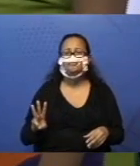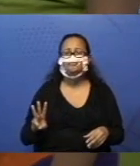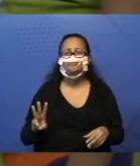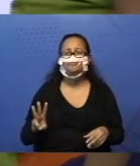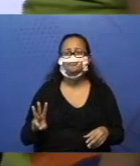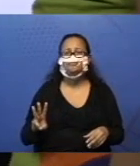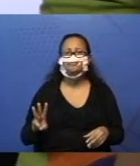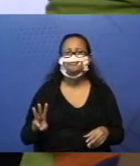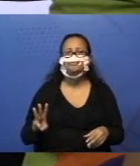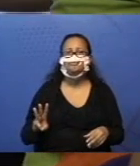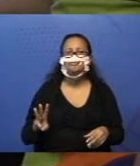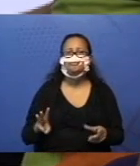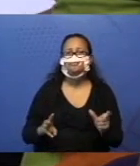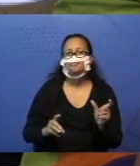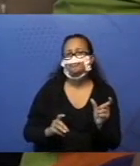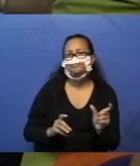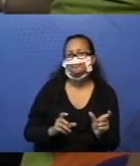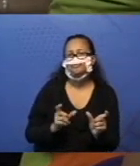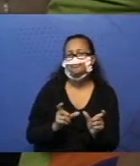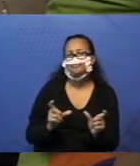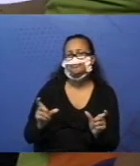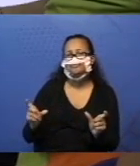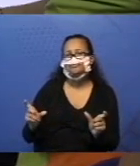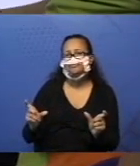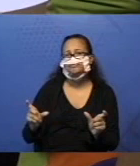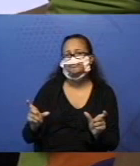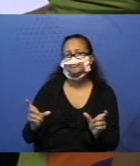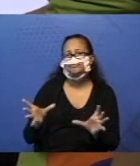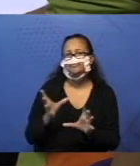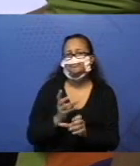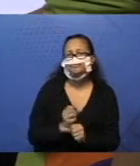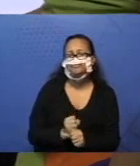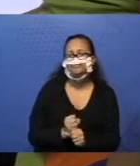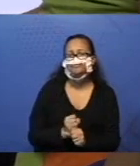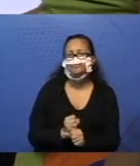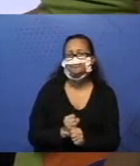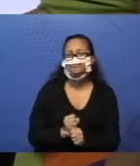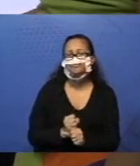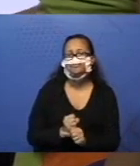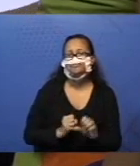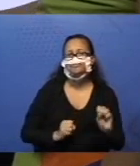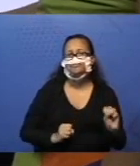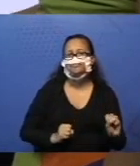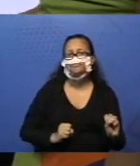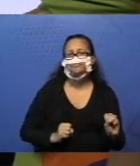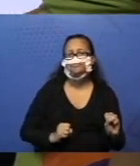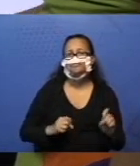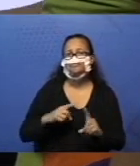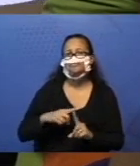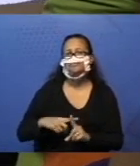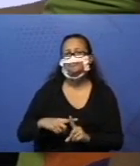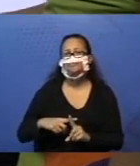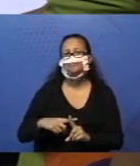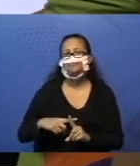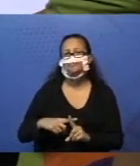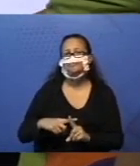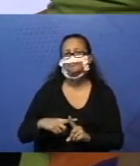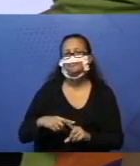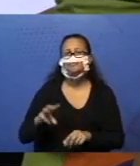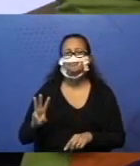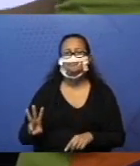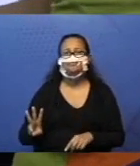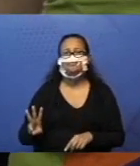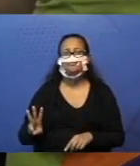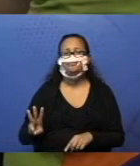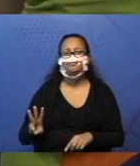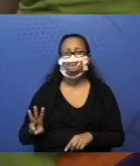Então, aqui no espaço da adição, eu vou colocar 8 mais 3,